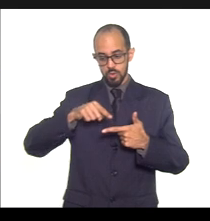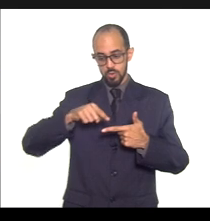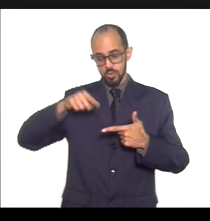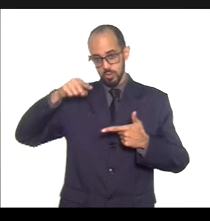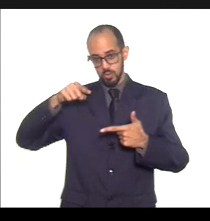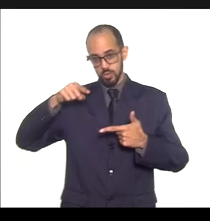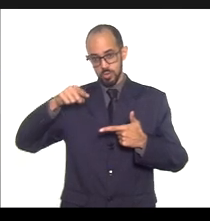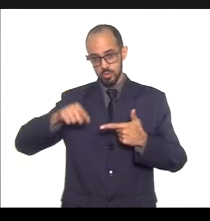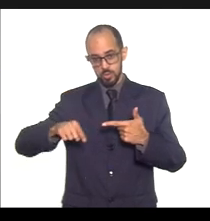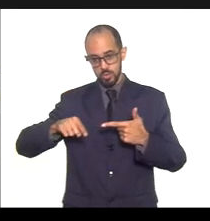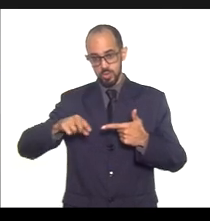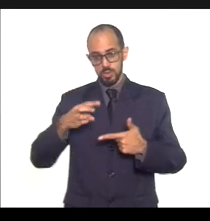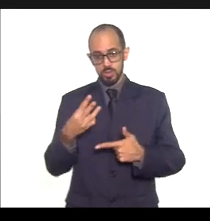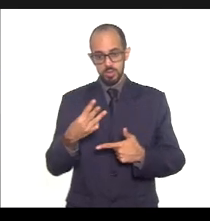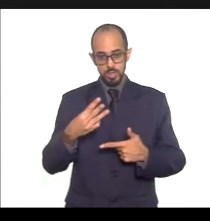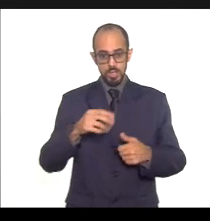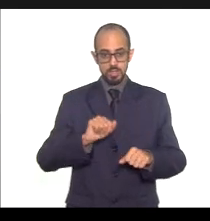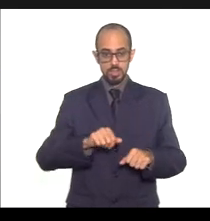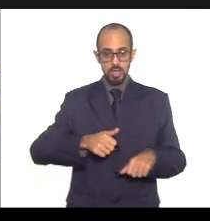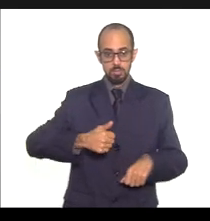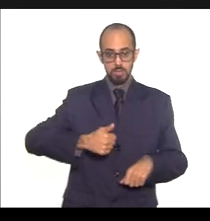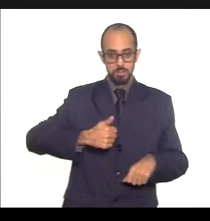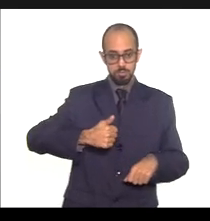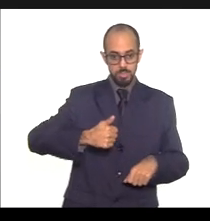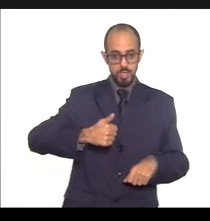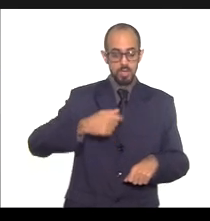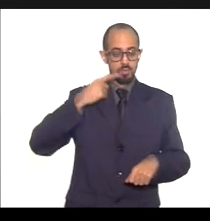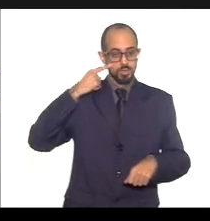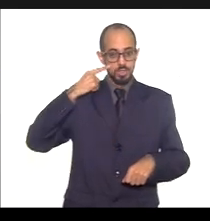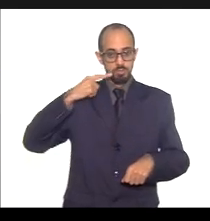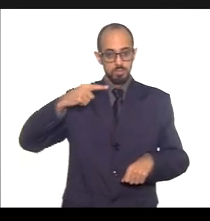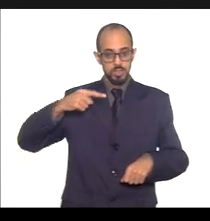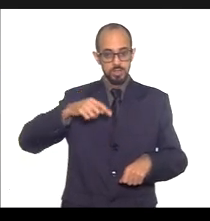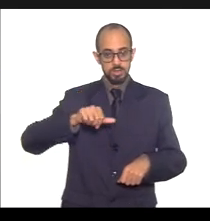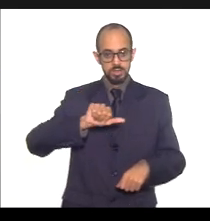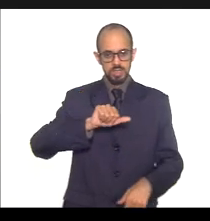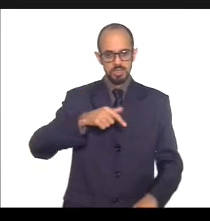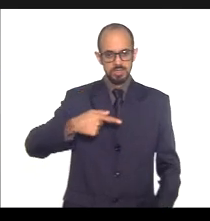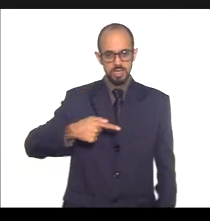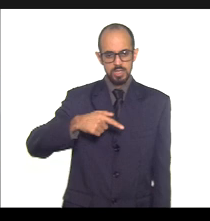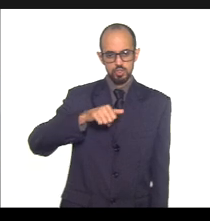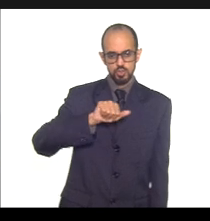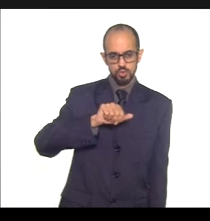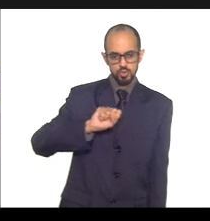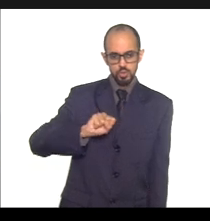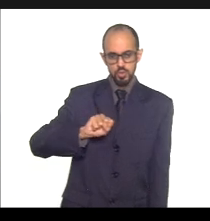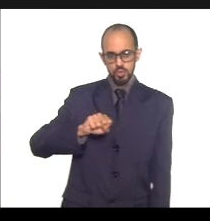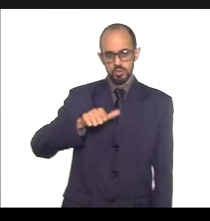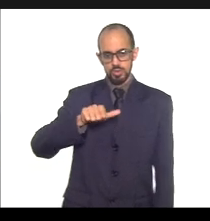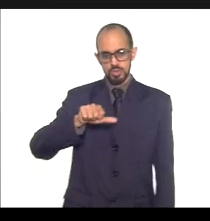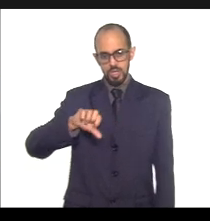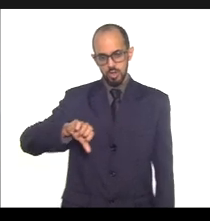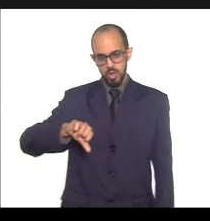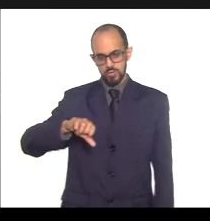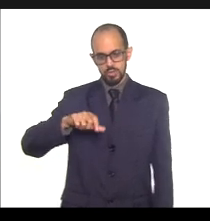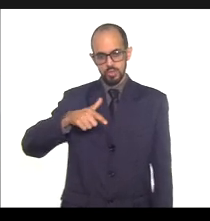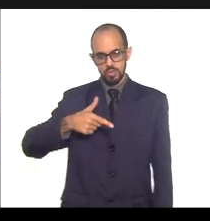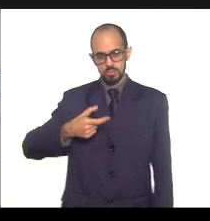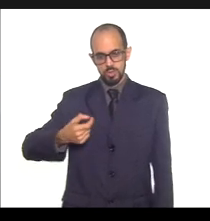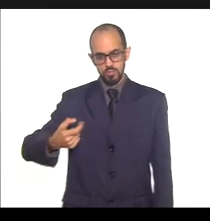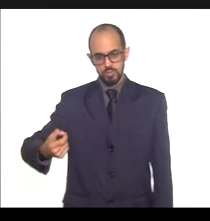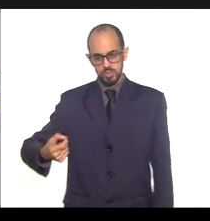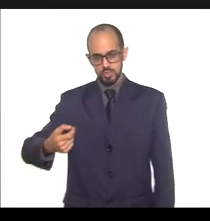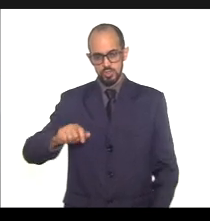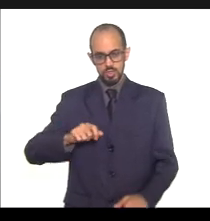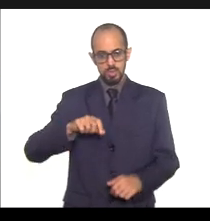onda apresentou picos entre as semanas epidemiológicas, o 17, 18 e 19 de 2020, meses de